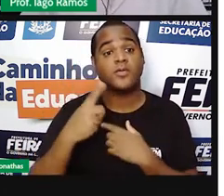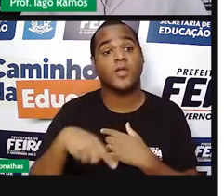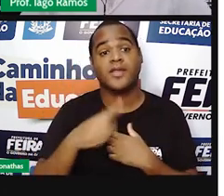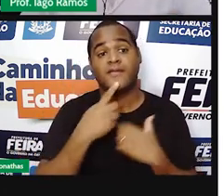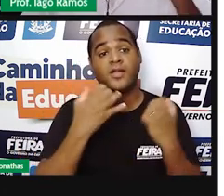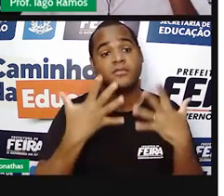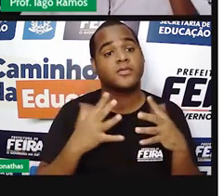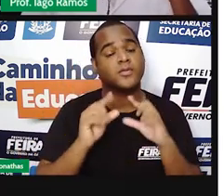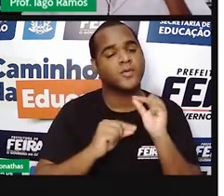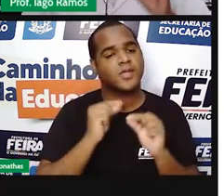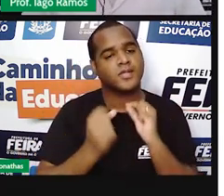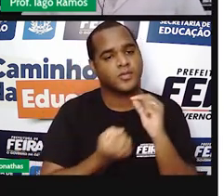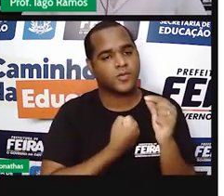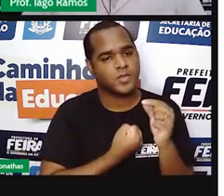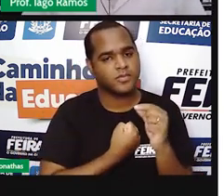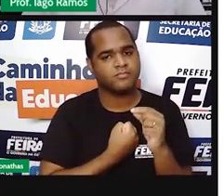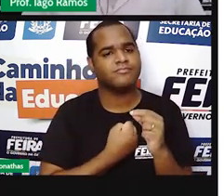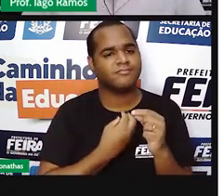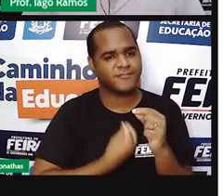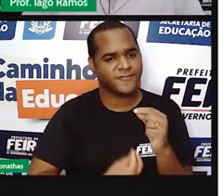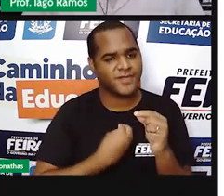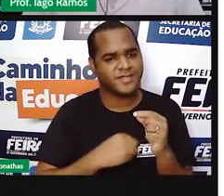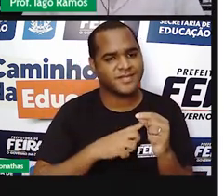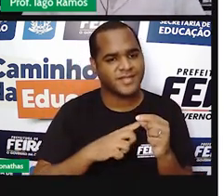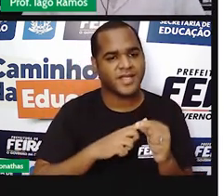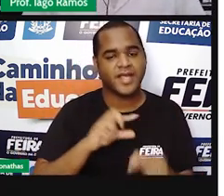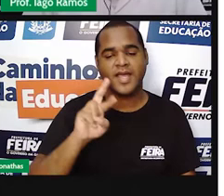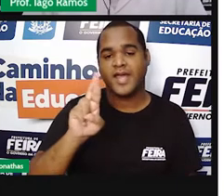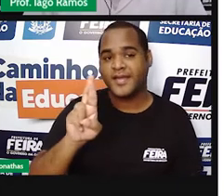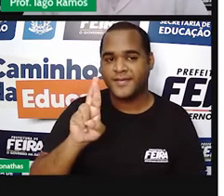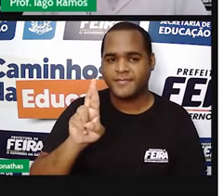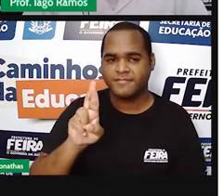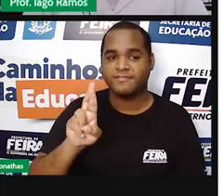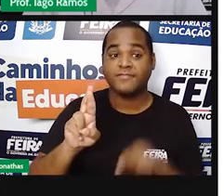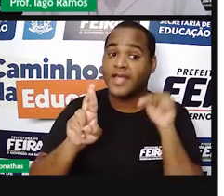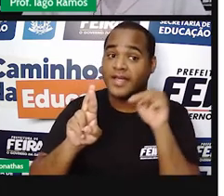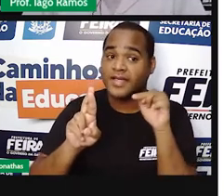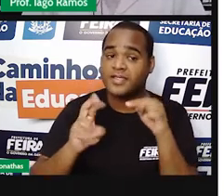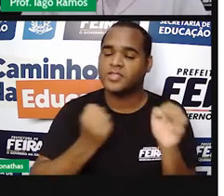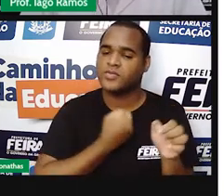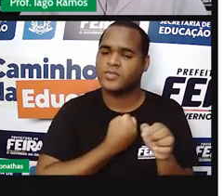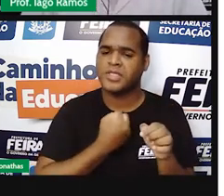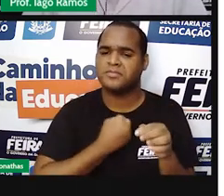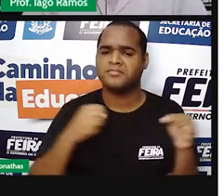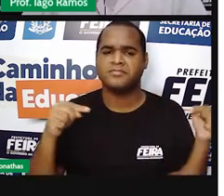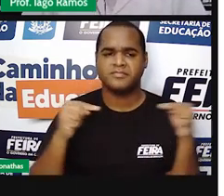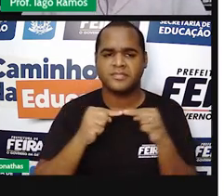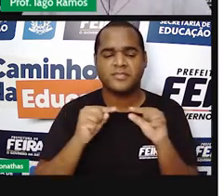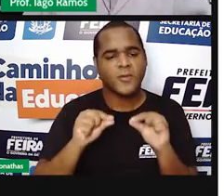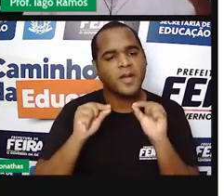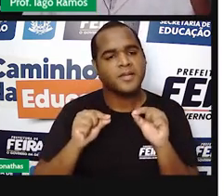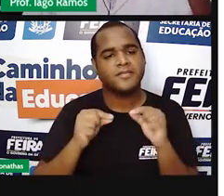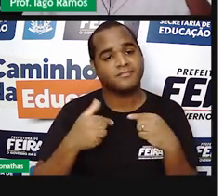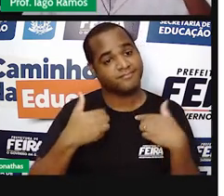sobre os números reais, ó, números reais, tá? E